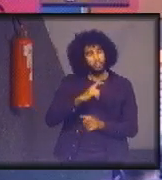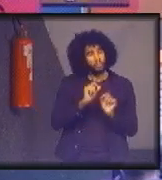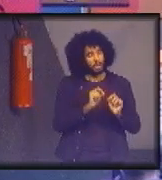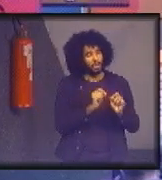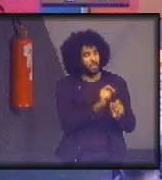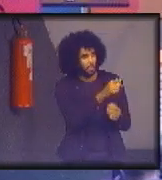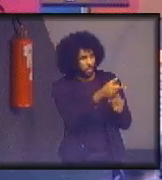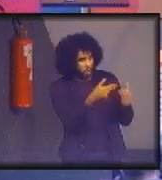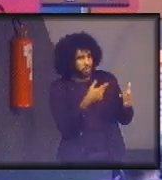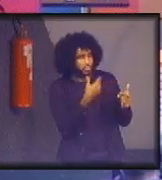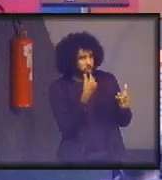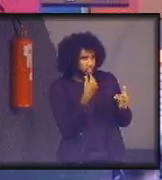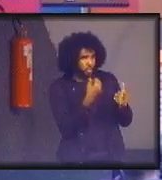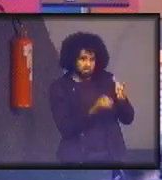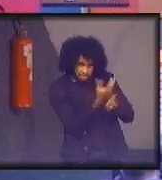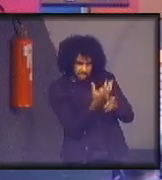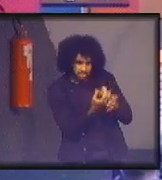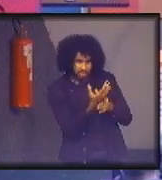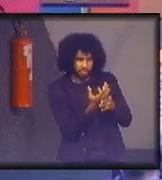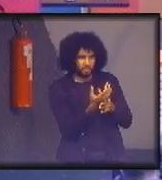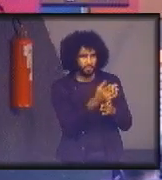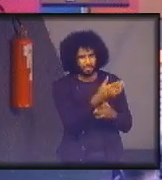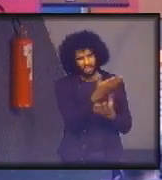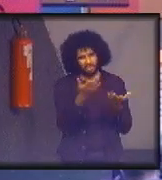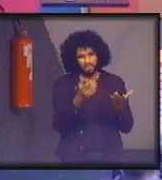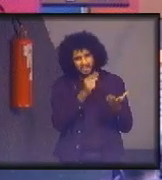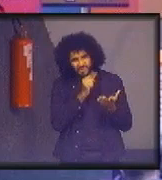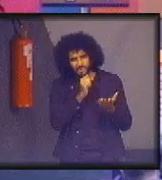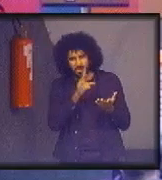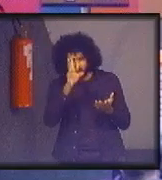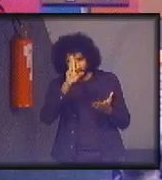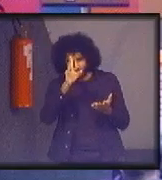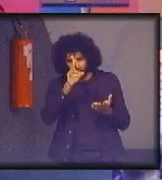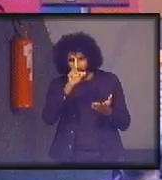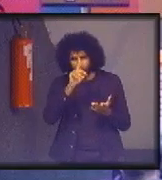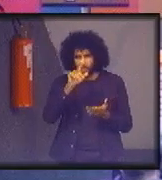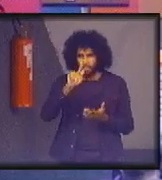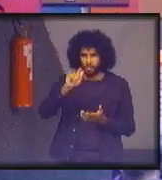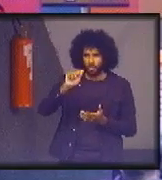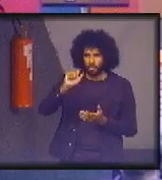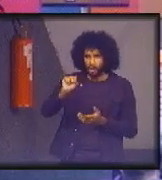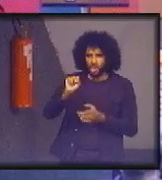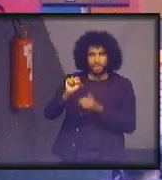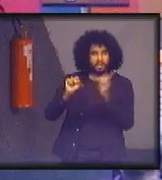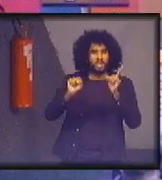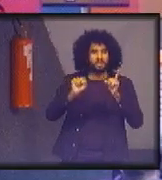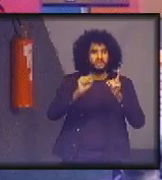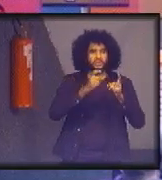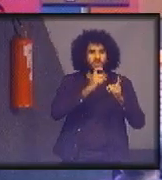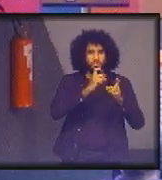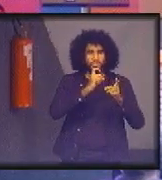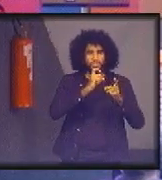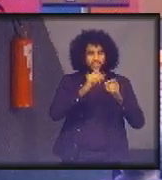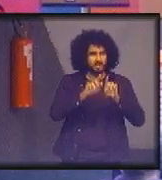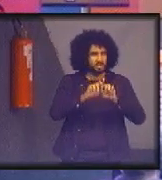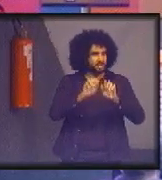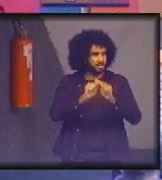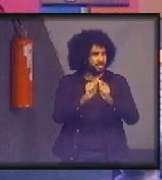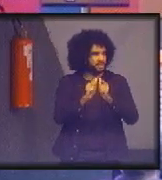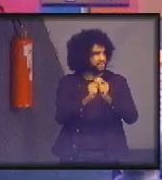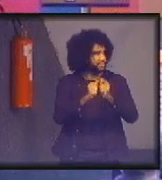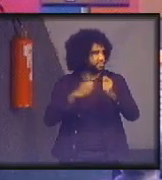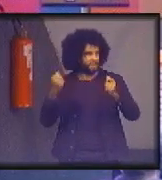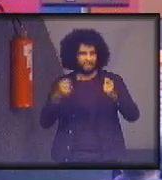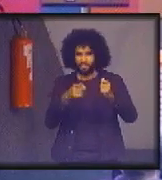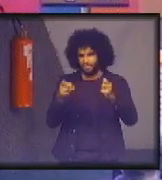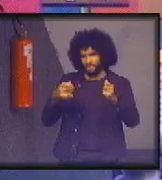refrigeração. Os mais velhos devem lembrar do gás freon de geladeira. Você não tem essa idade. Não adianta você balançar